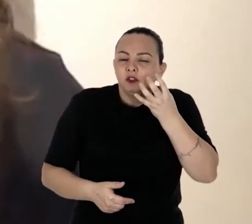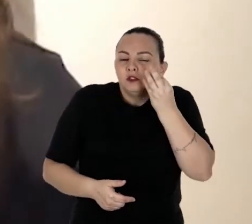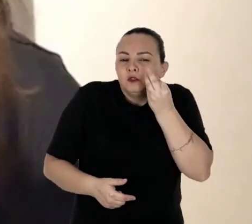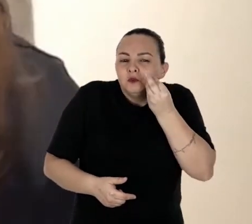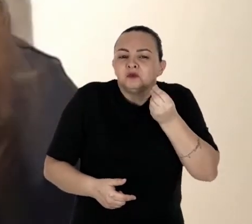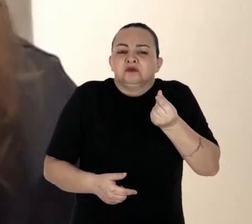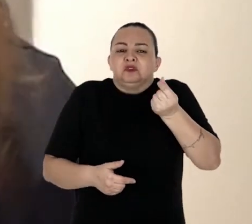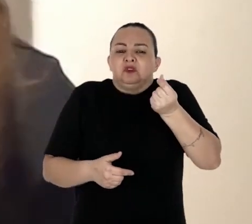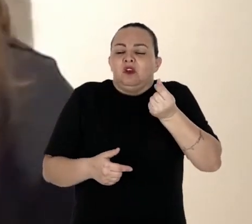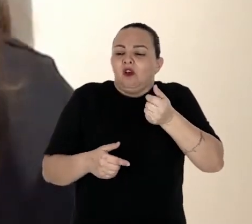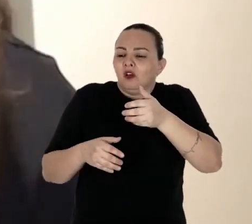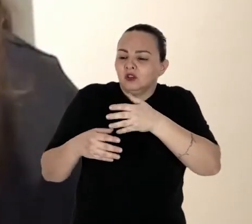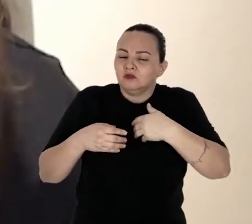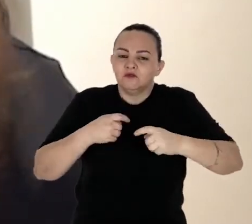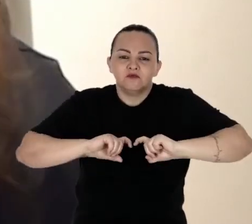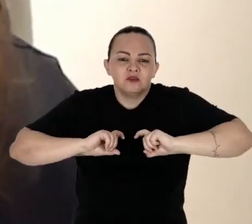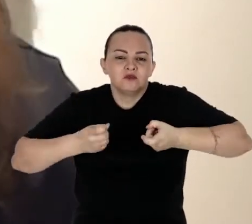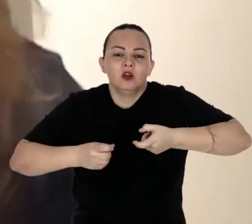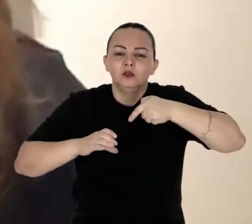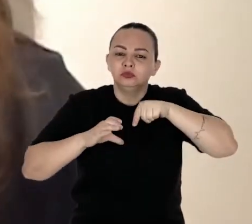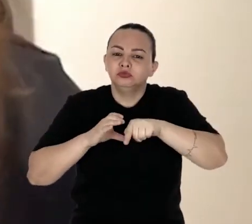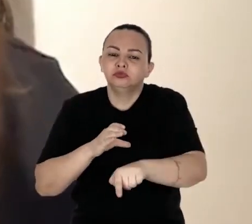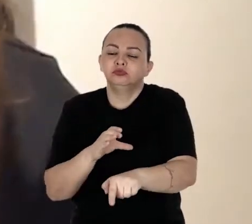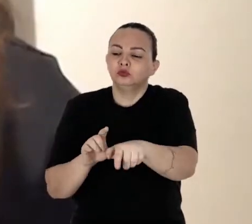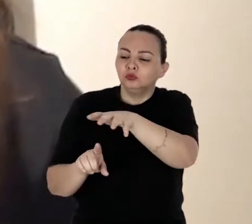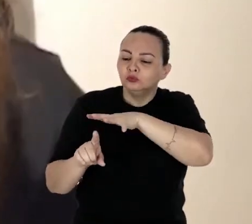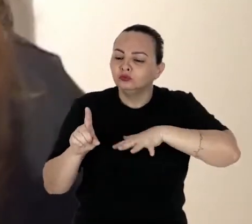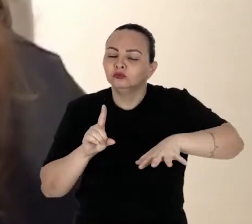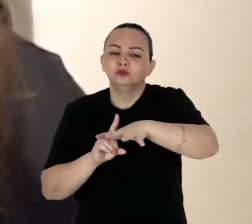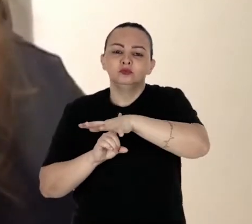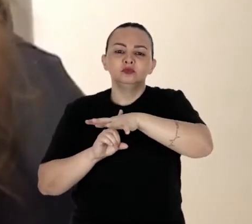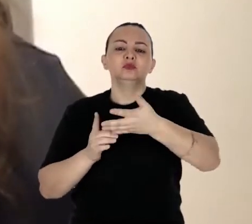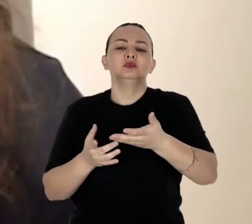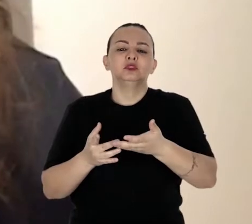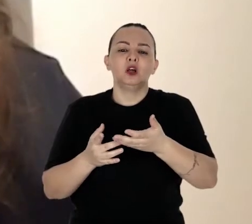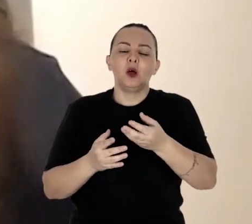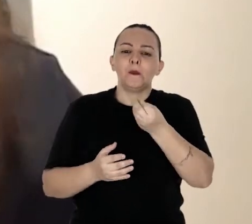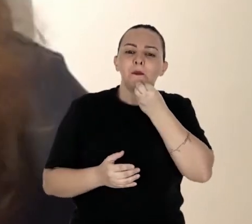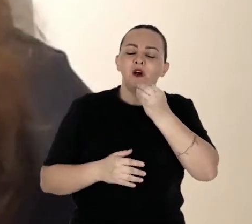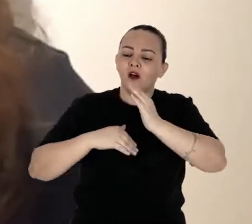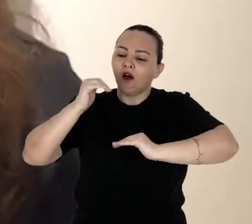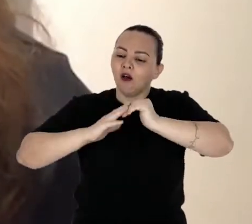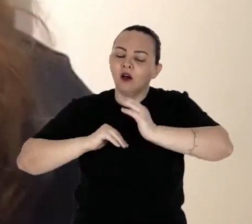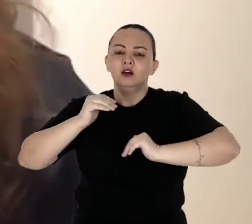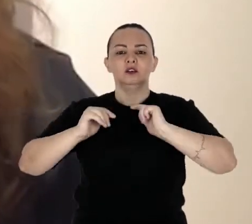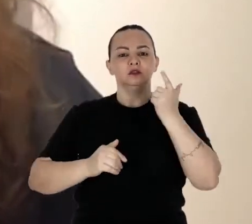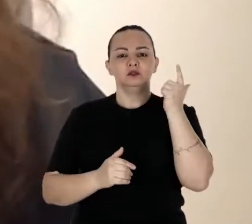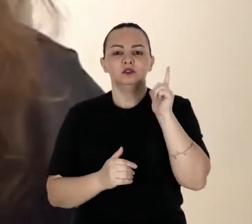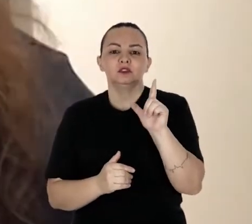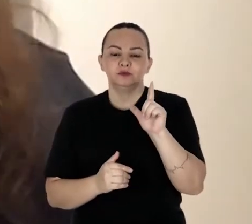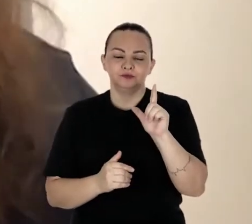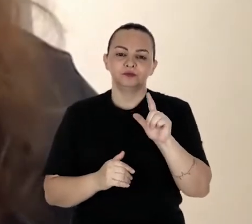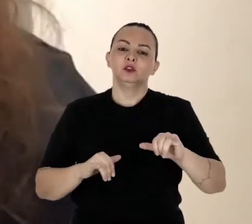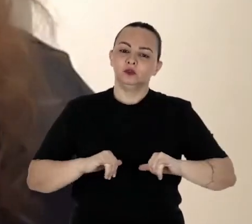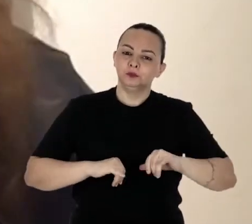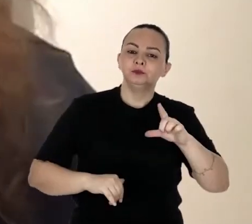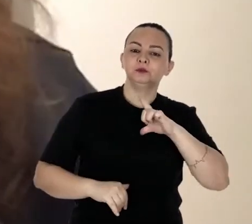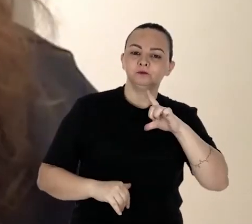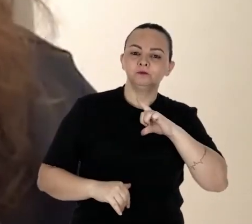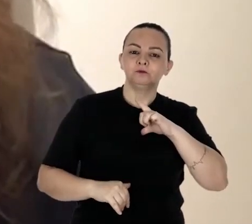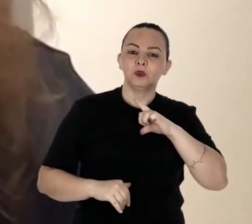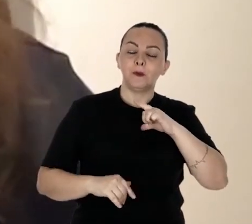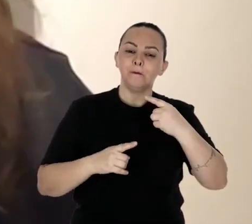vivenciar, de socializar, de explorar minha sexualidade, de ter oportunidades para me capacitar. As dores